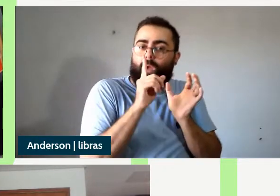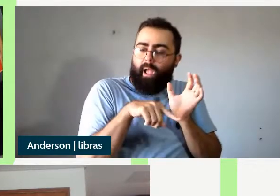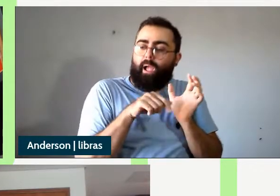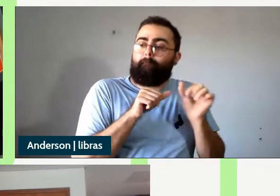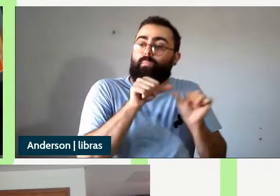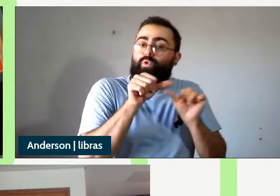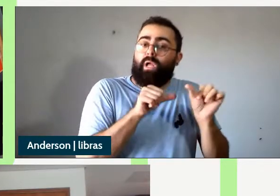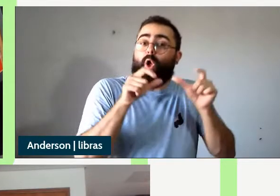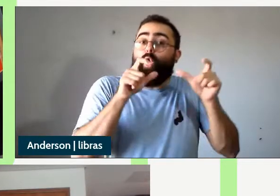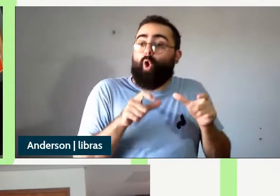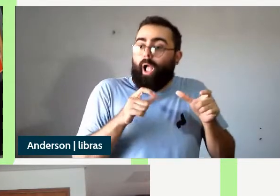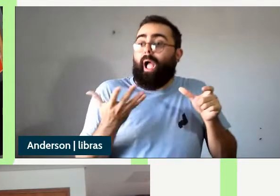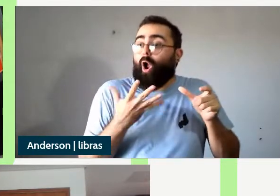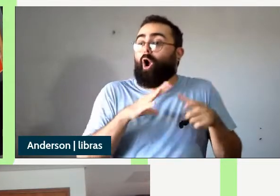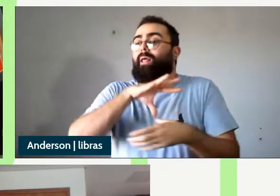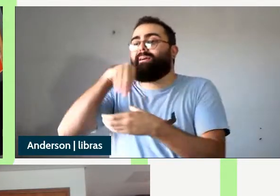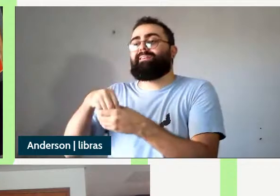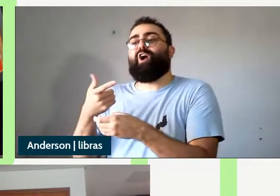lugar